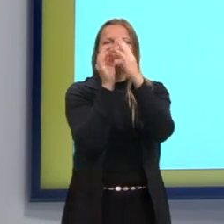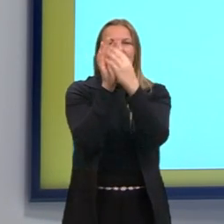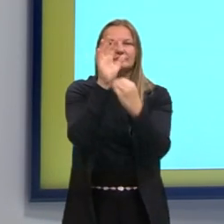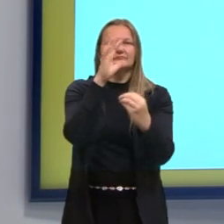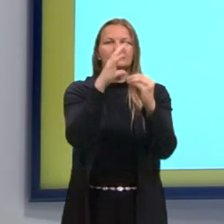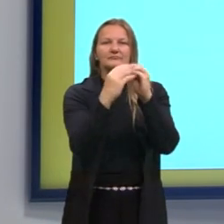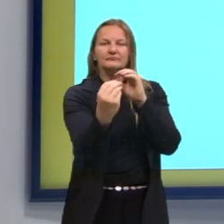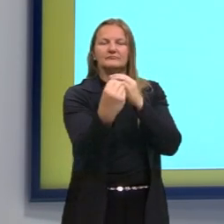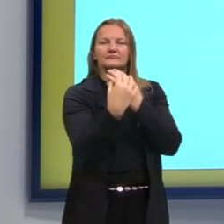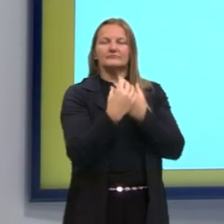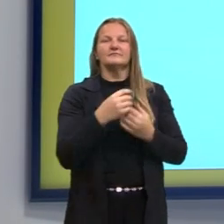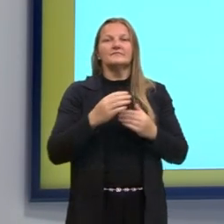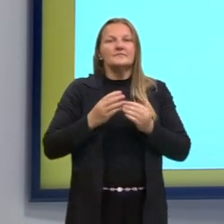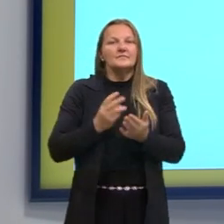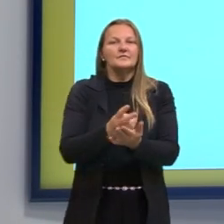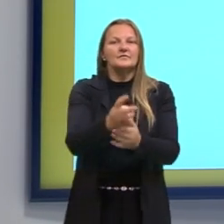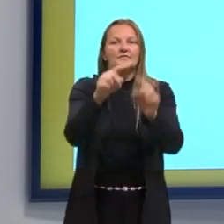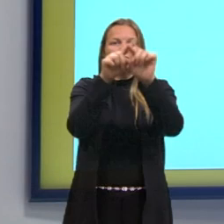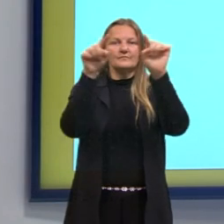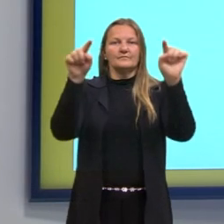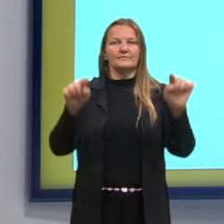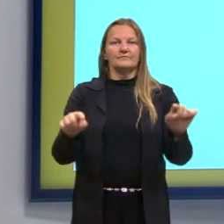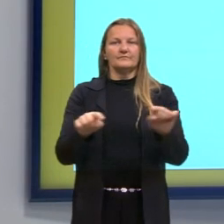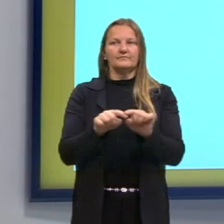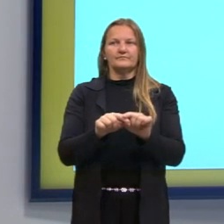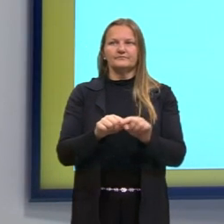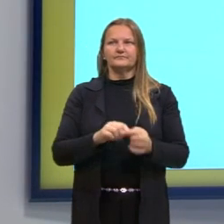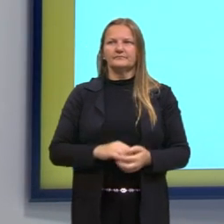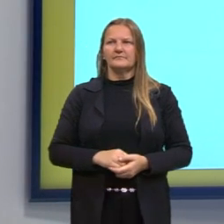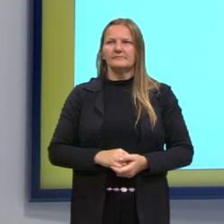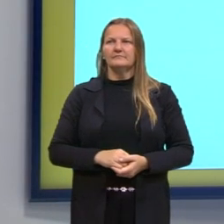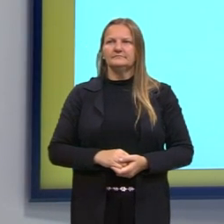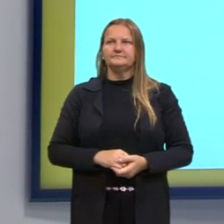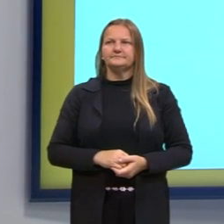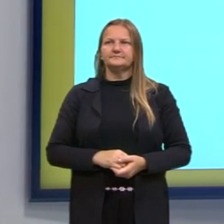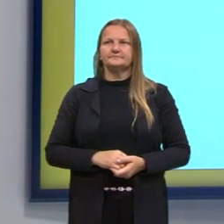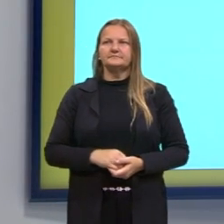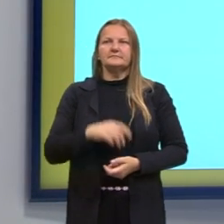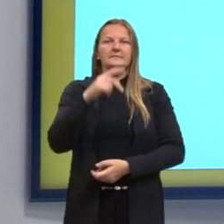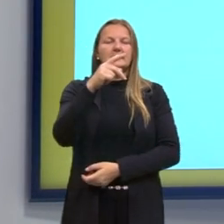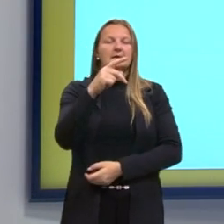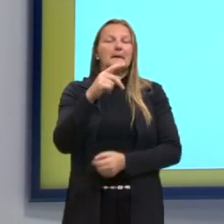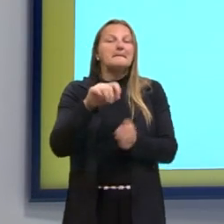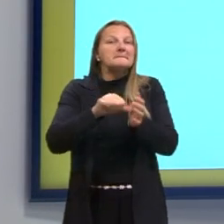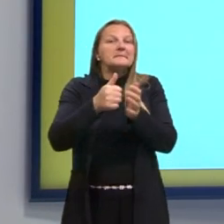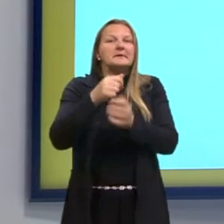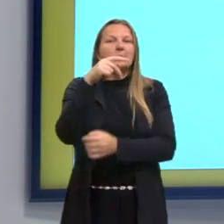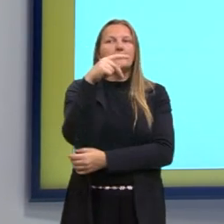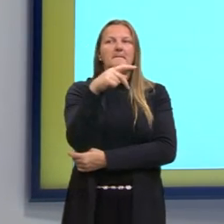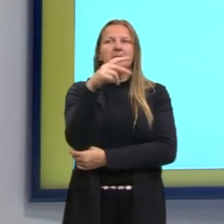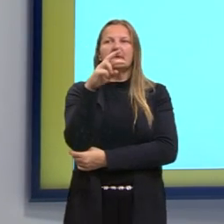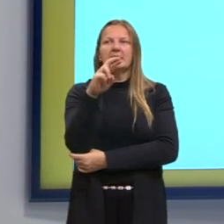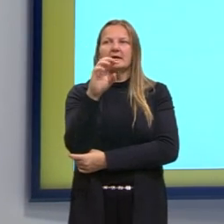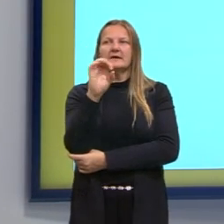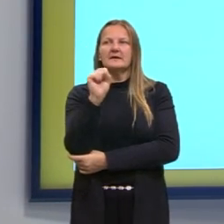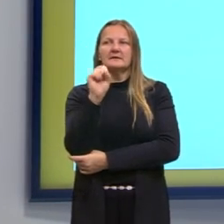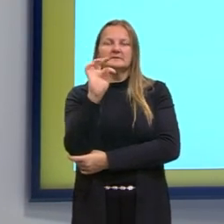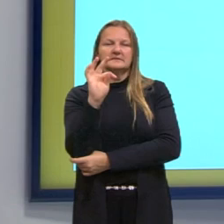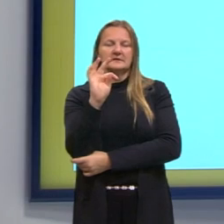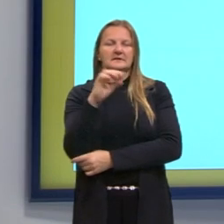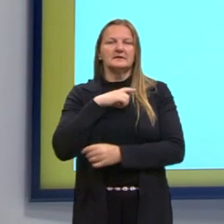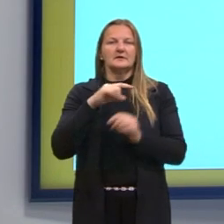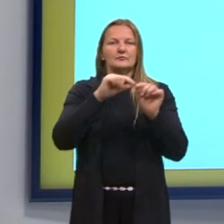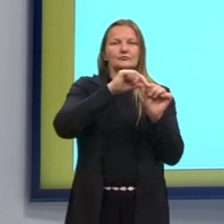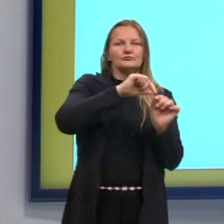O quadrado PRST, o quadrado inicial da figura, ele tem lado de medida 1